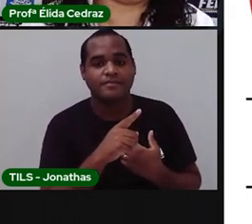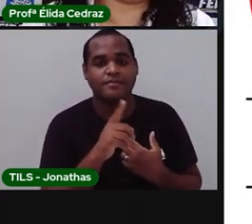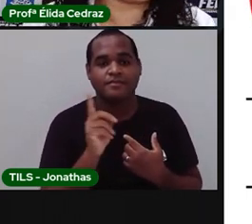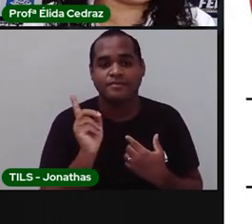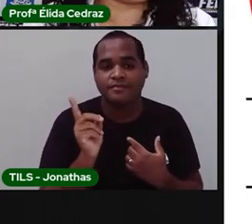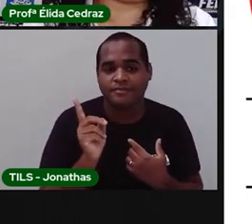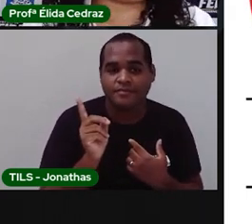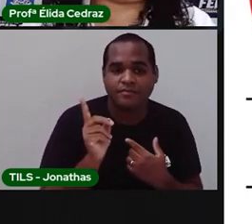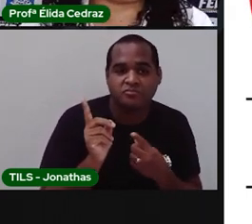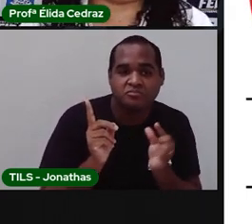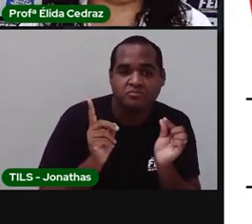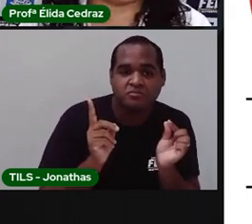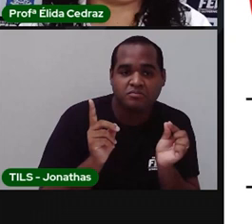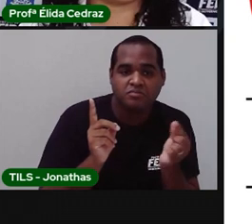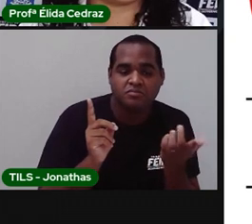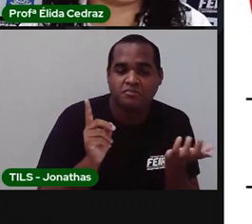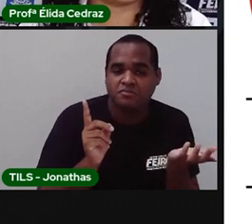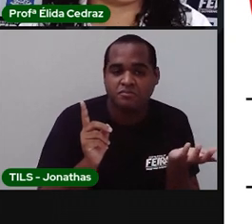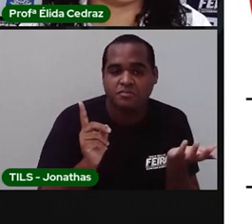O que é isso?